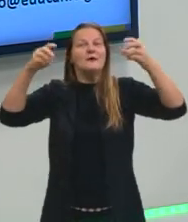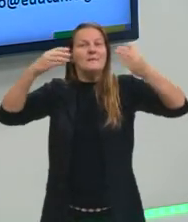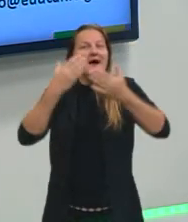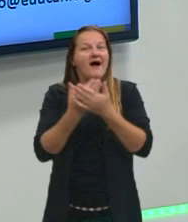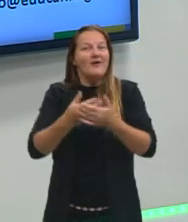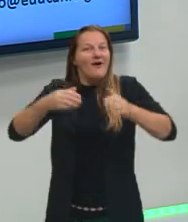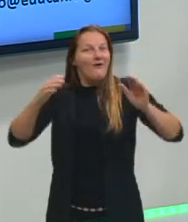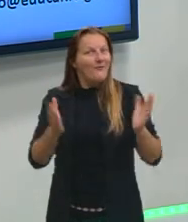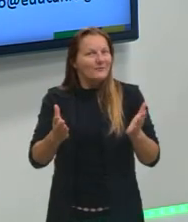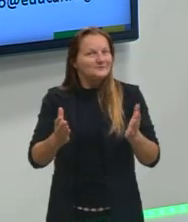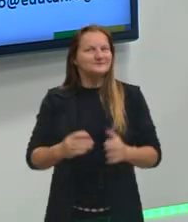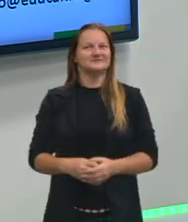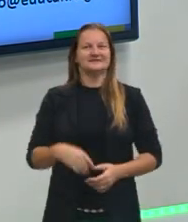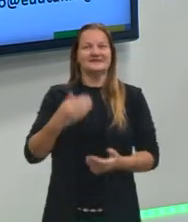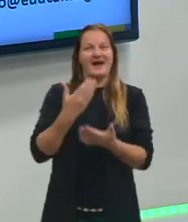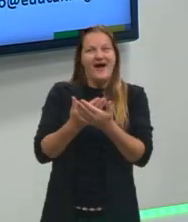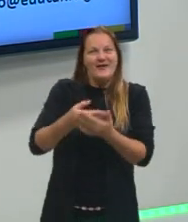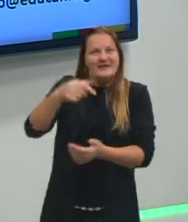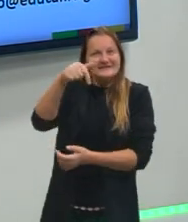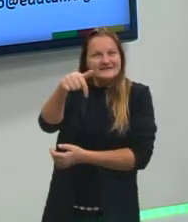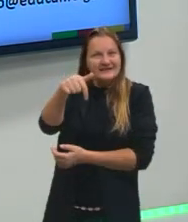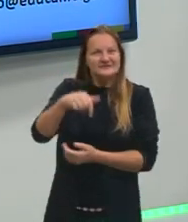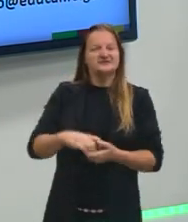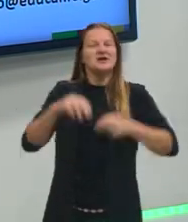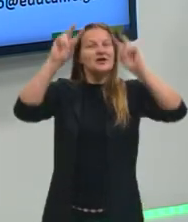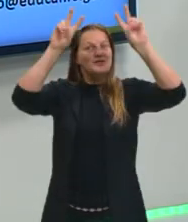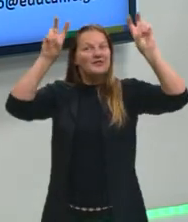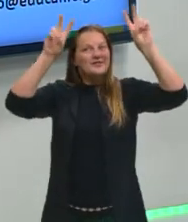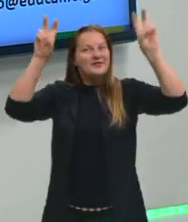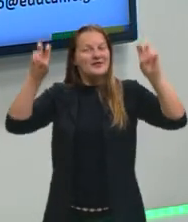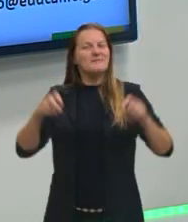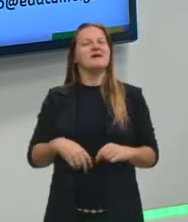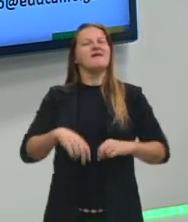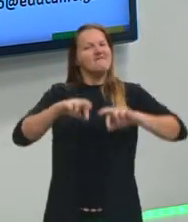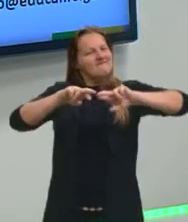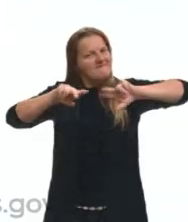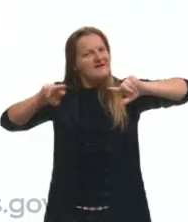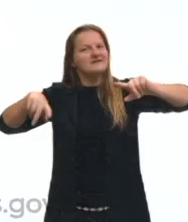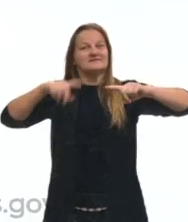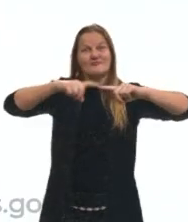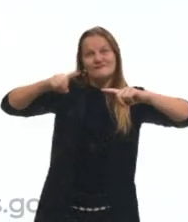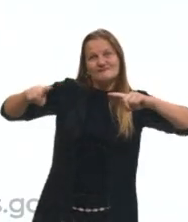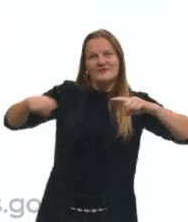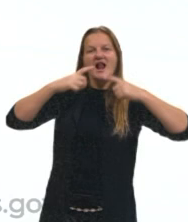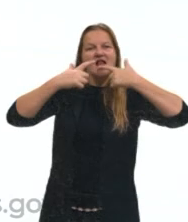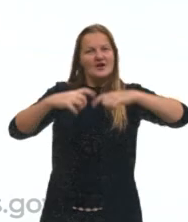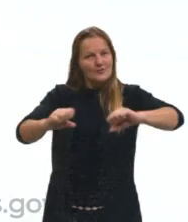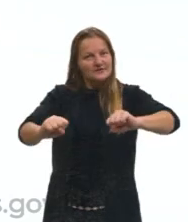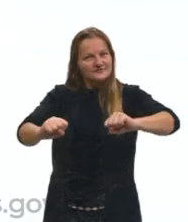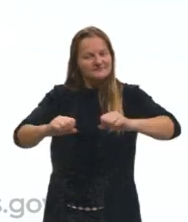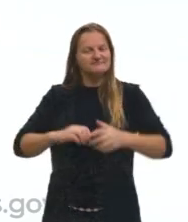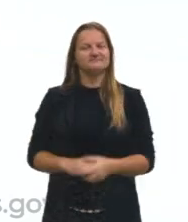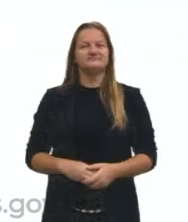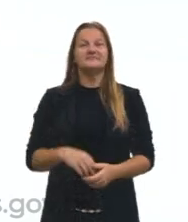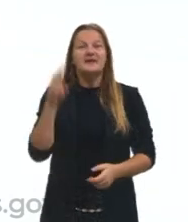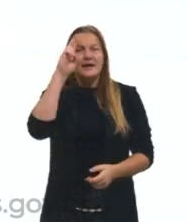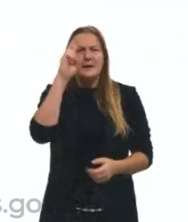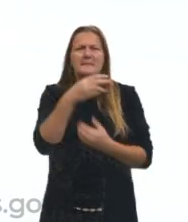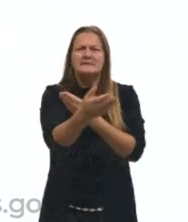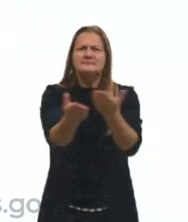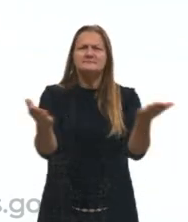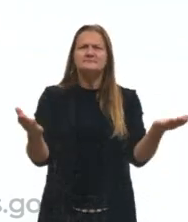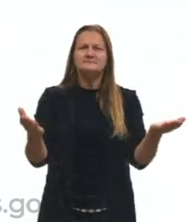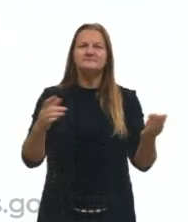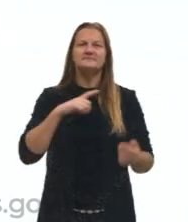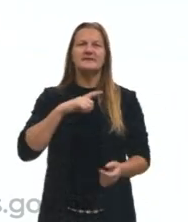na nossa aula. A nossa aula 7 tem como temática a variação linguística. Quero lembrá-los então que aqui nesse nosso